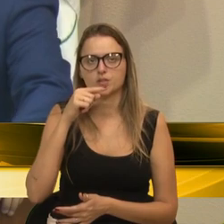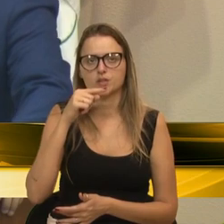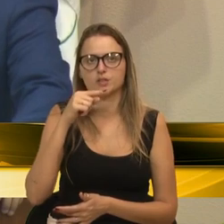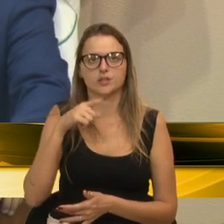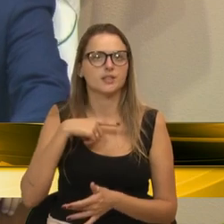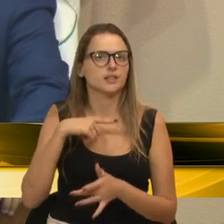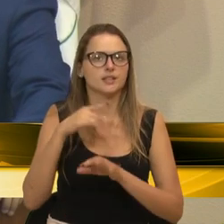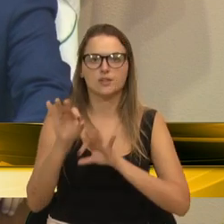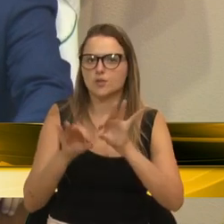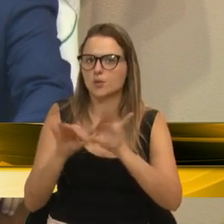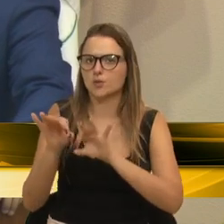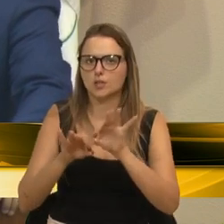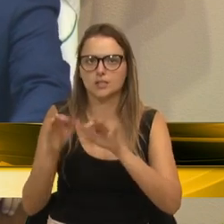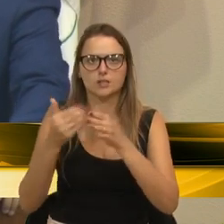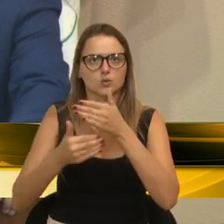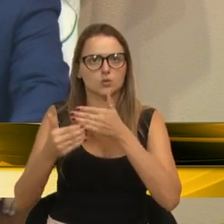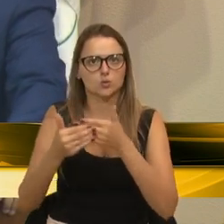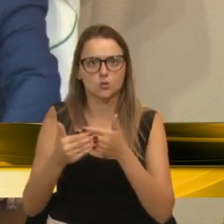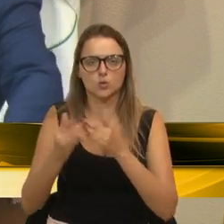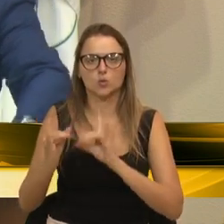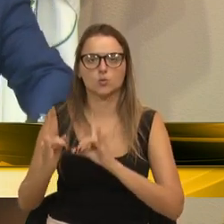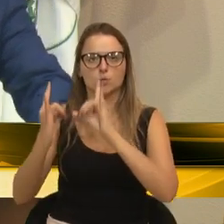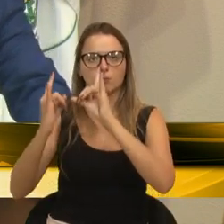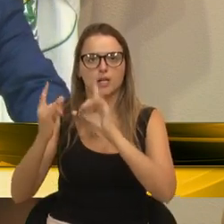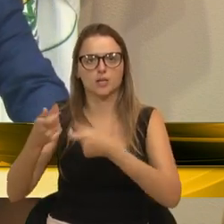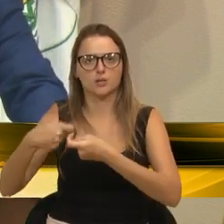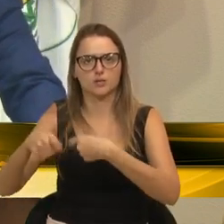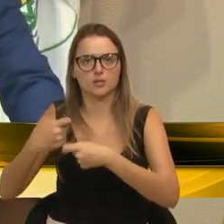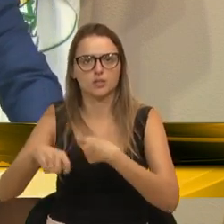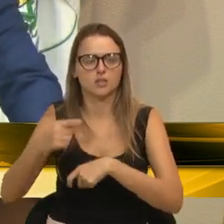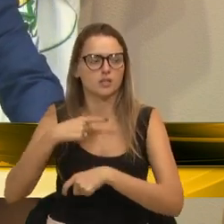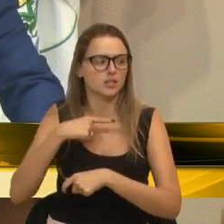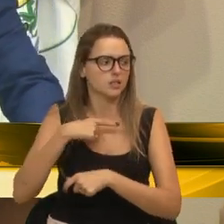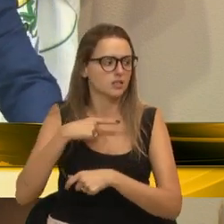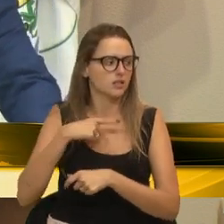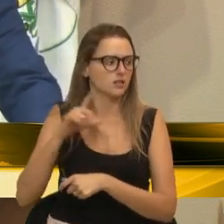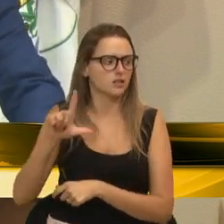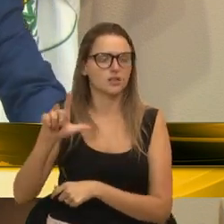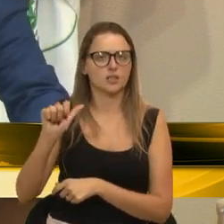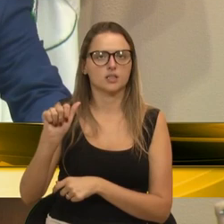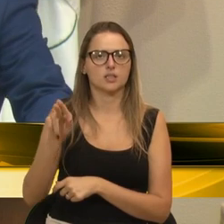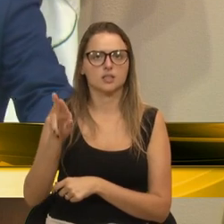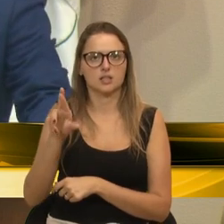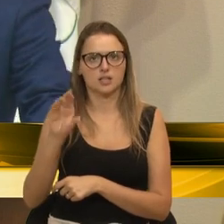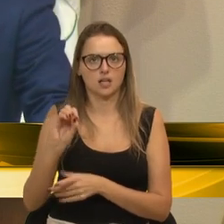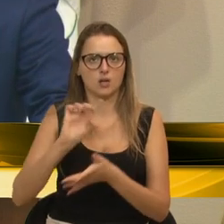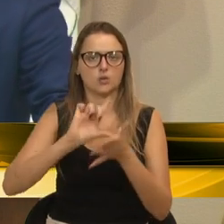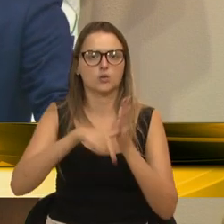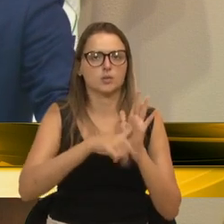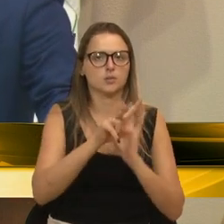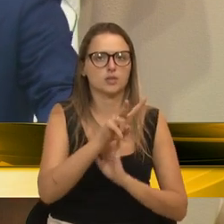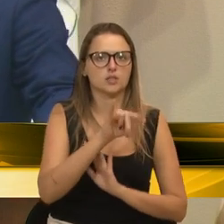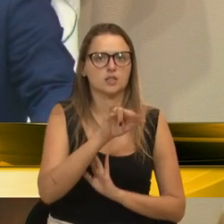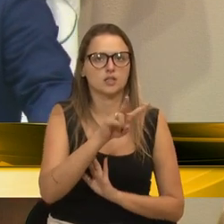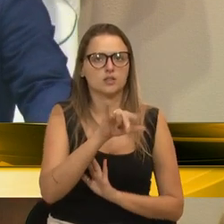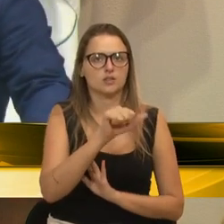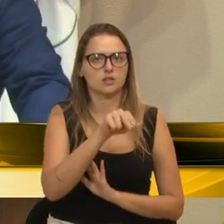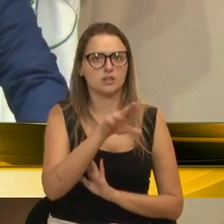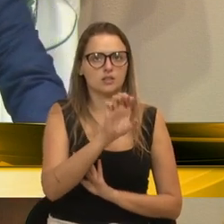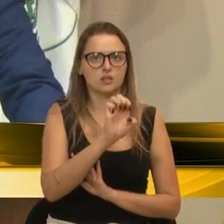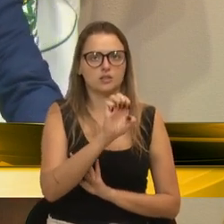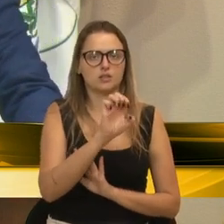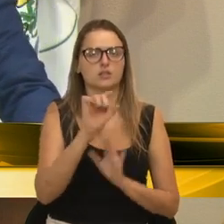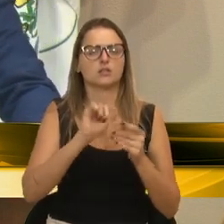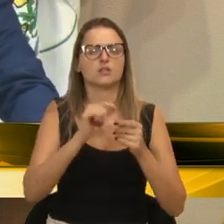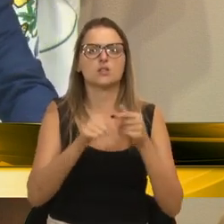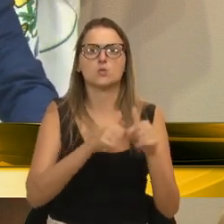foi reorganizado todo o centro administrativo lá, colocado esse profissional. No início era o Lauro, depois foi a Viviane, no governo Alceu, que fizeram um trabalho